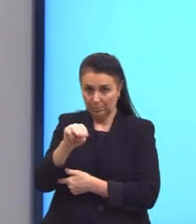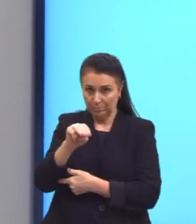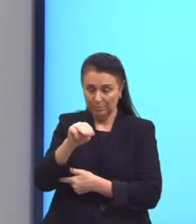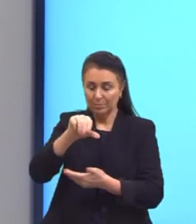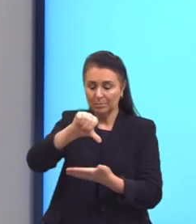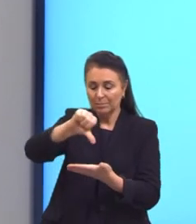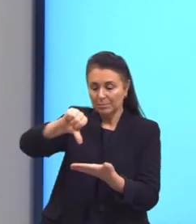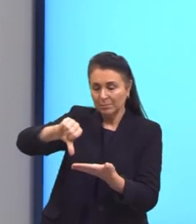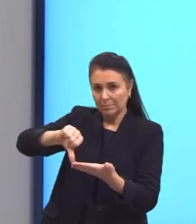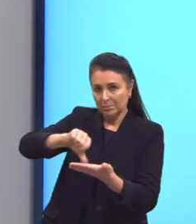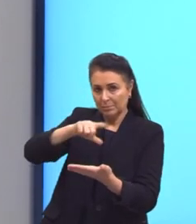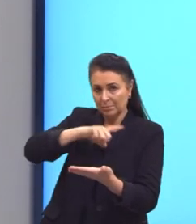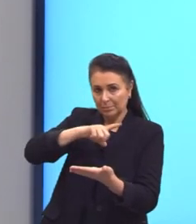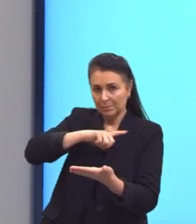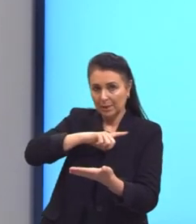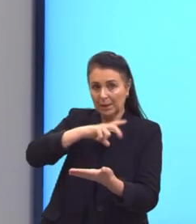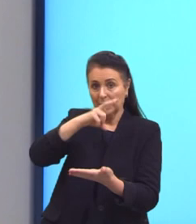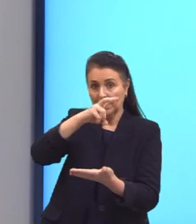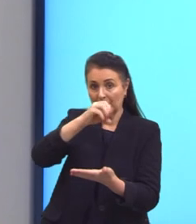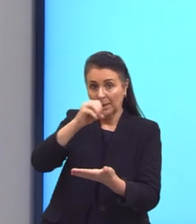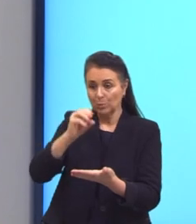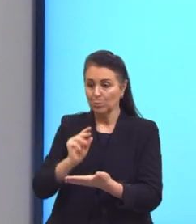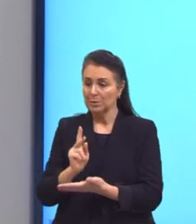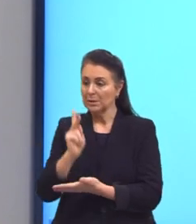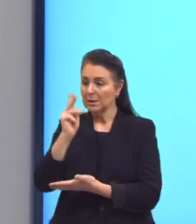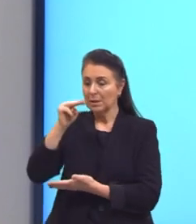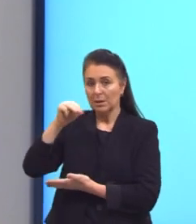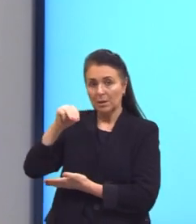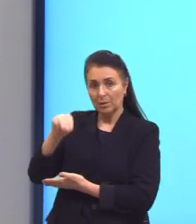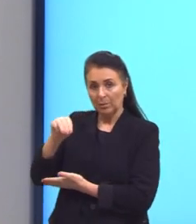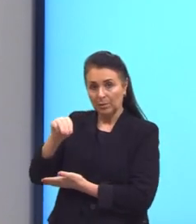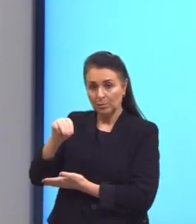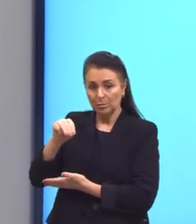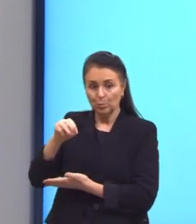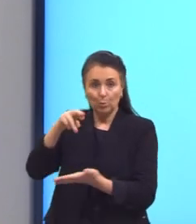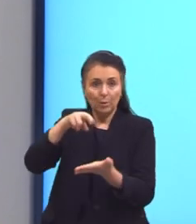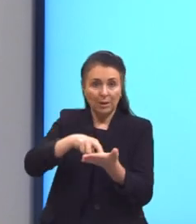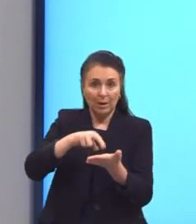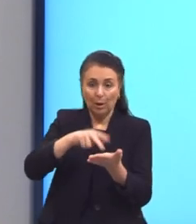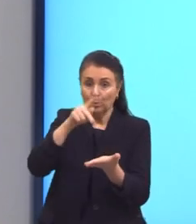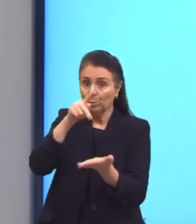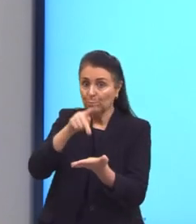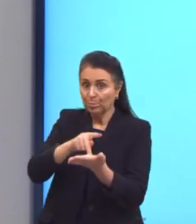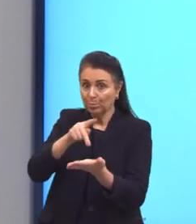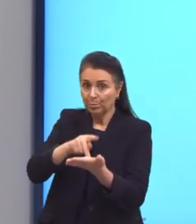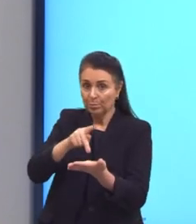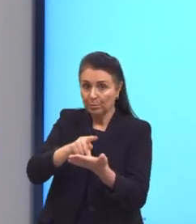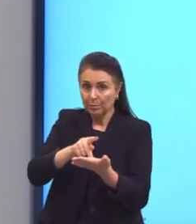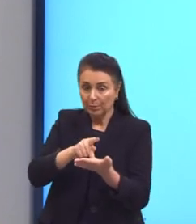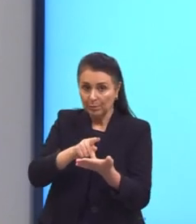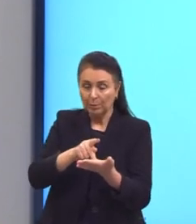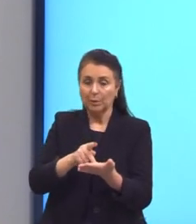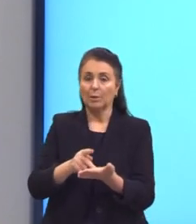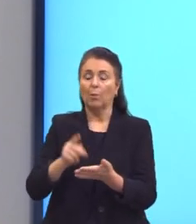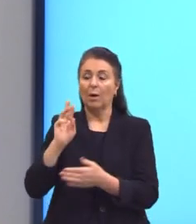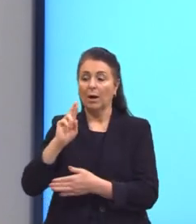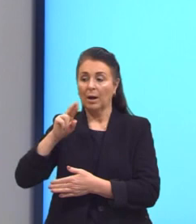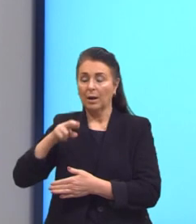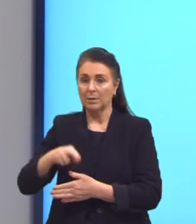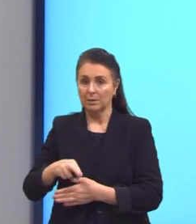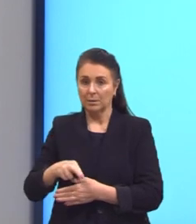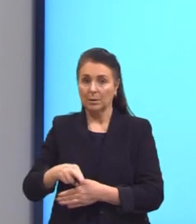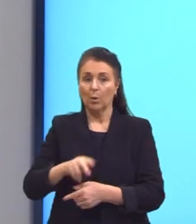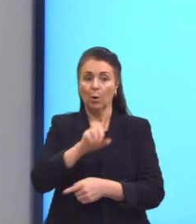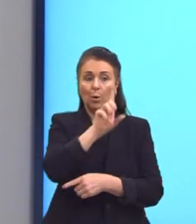mapa, nós temos 500 quilômetros ali da realidade, tá? Então, nós podemos ler essa razão como um